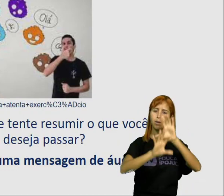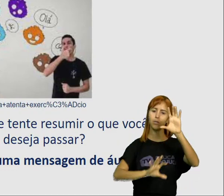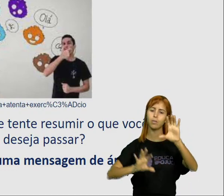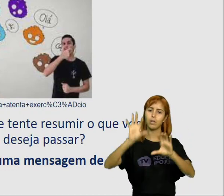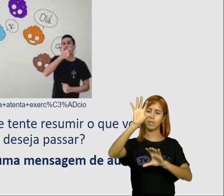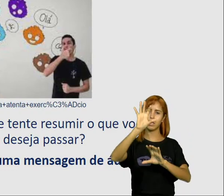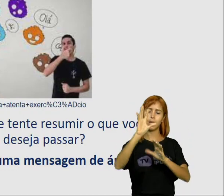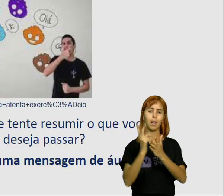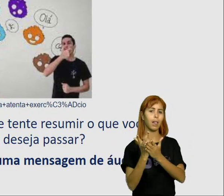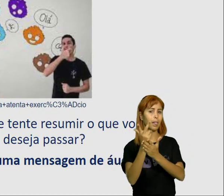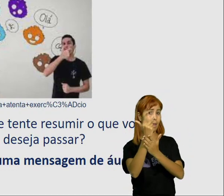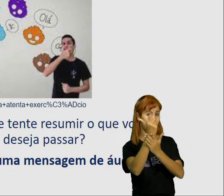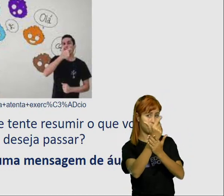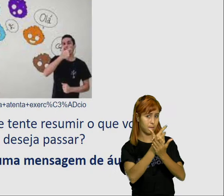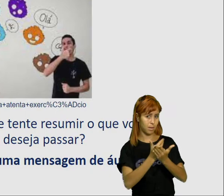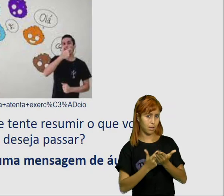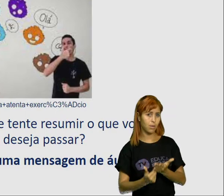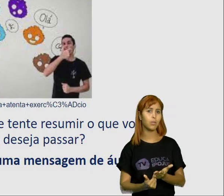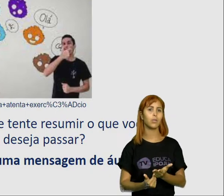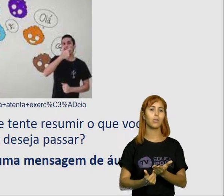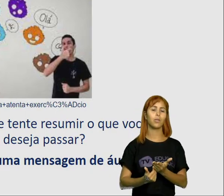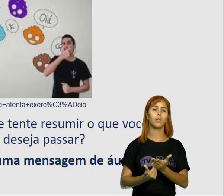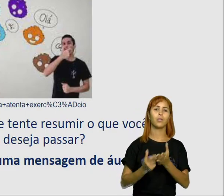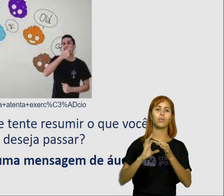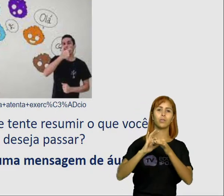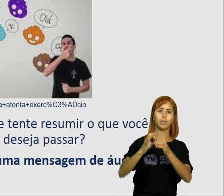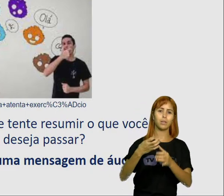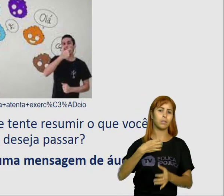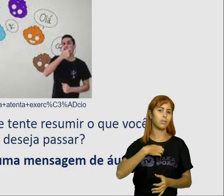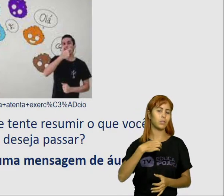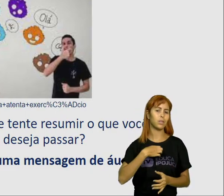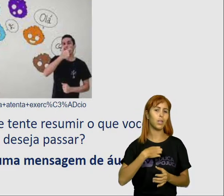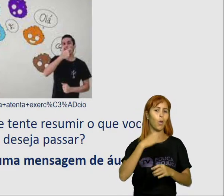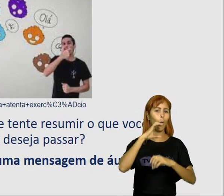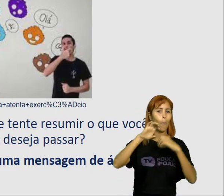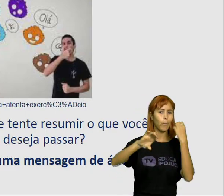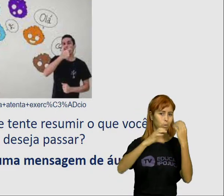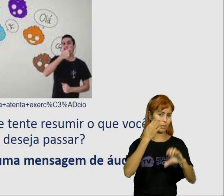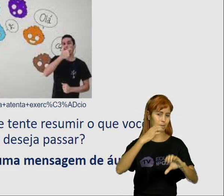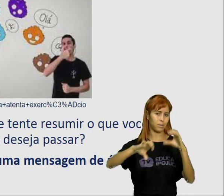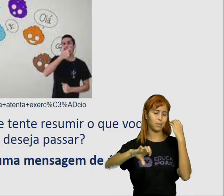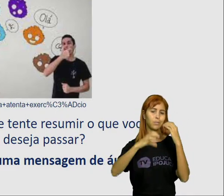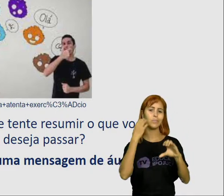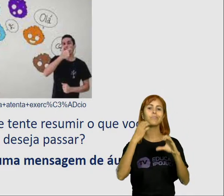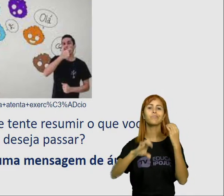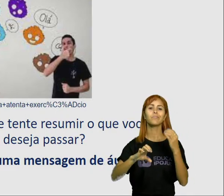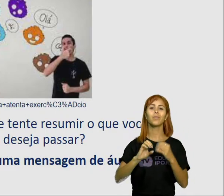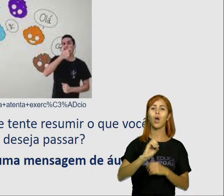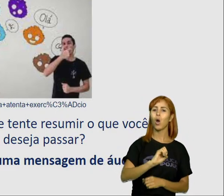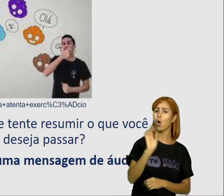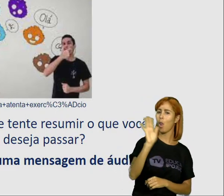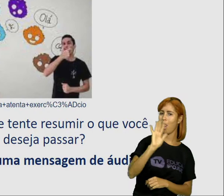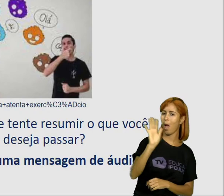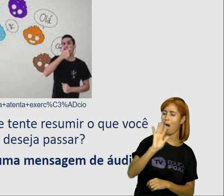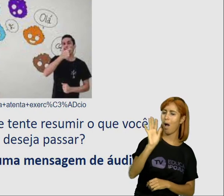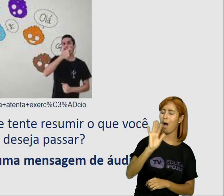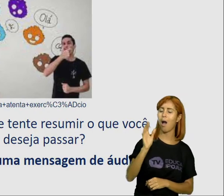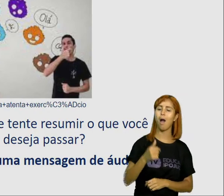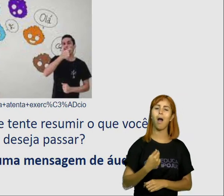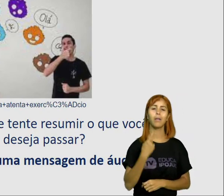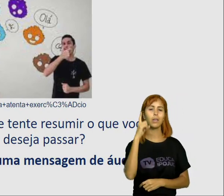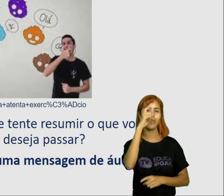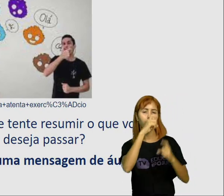desenho que passam conotação de comunicação, onde tem olá, umas